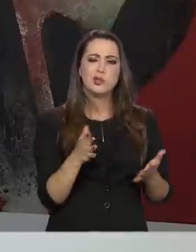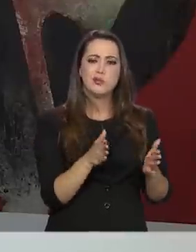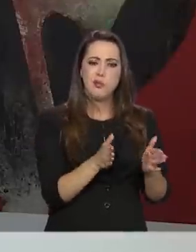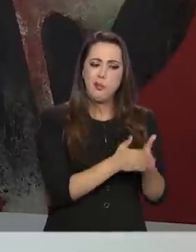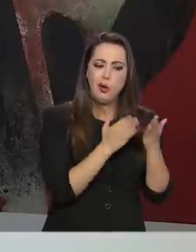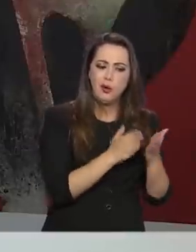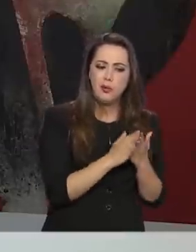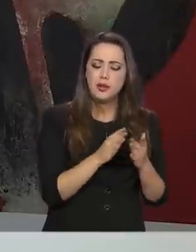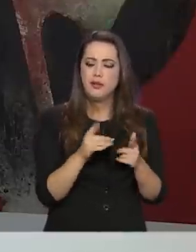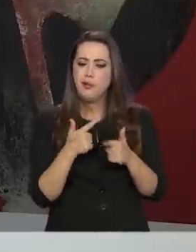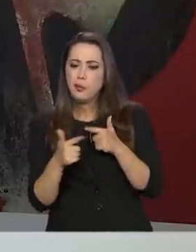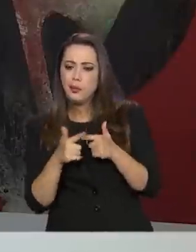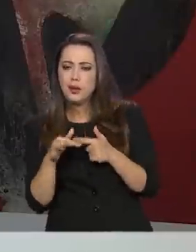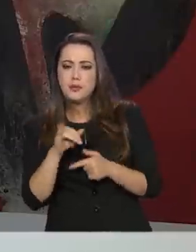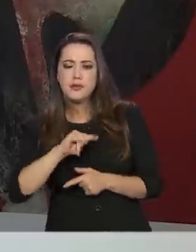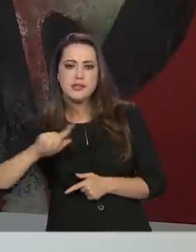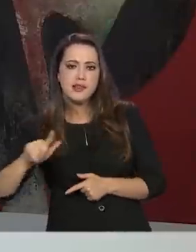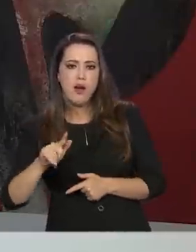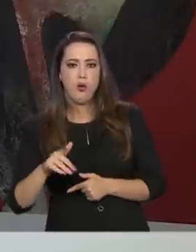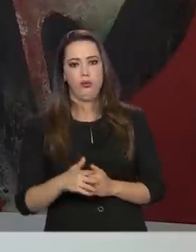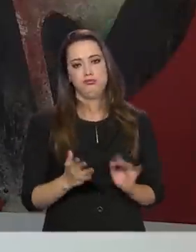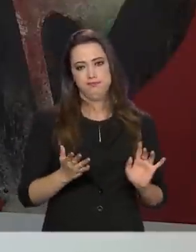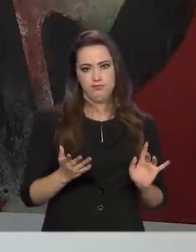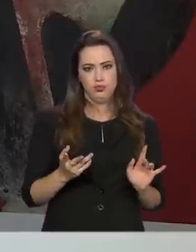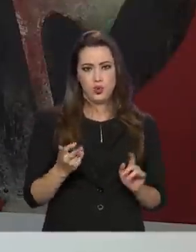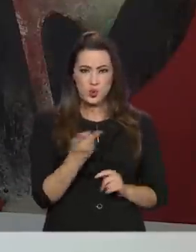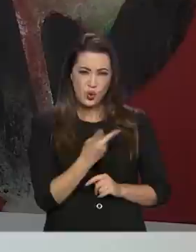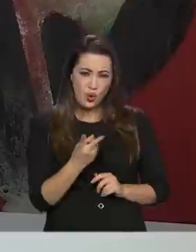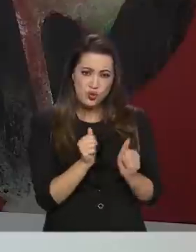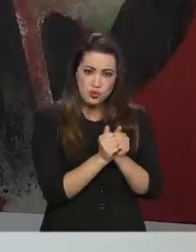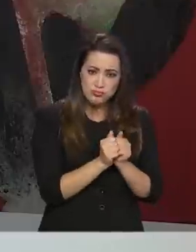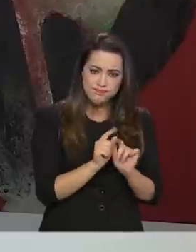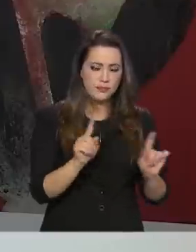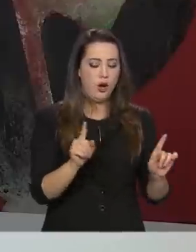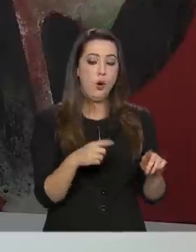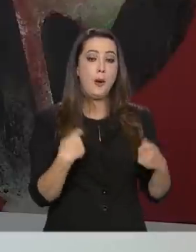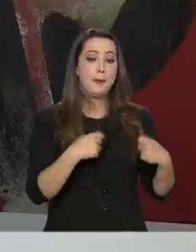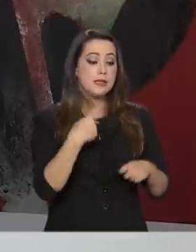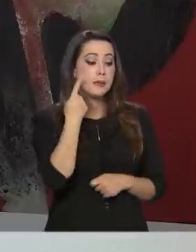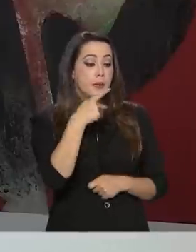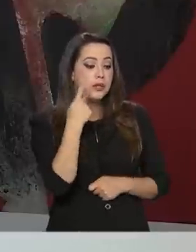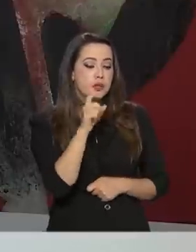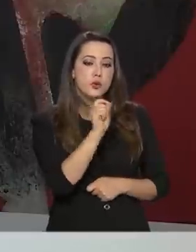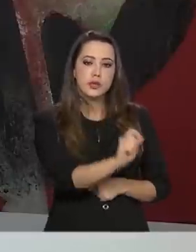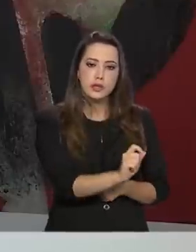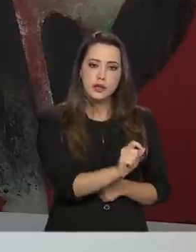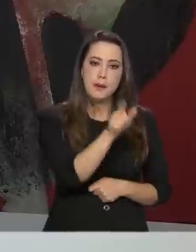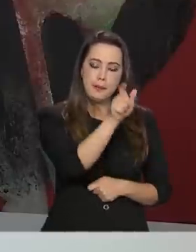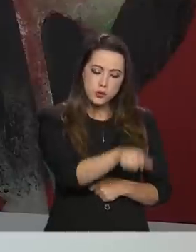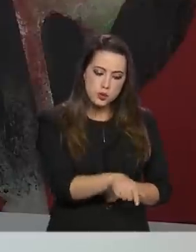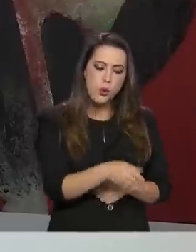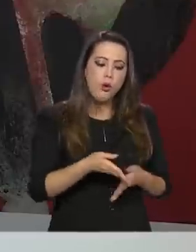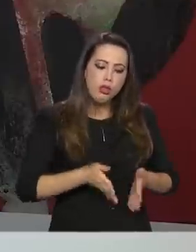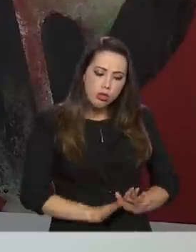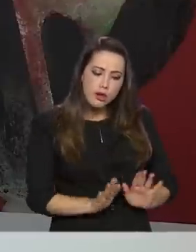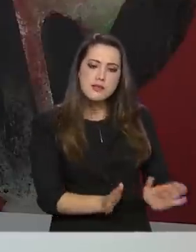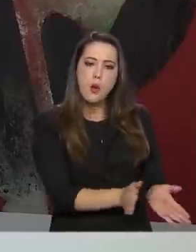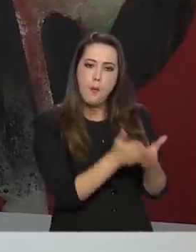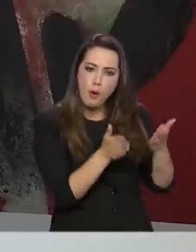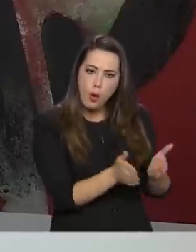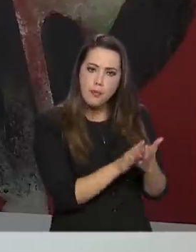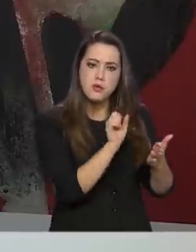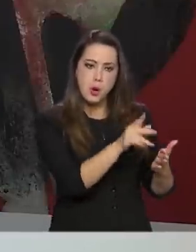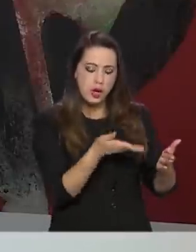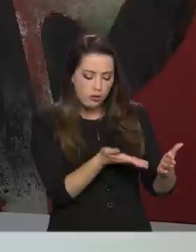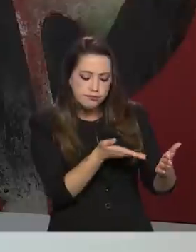na desigualdade hoje. Ela tem que garantir que o indivíduo nasça pobre e tenha a capacidade